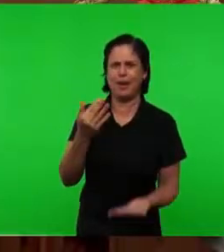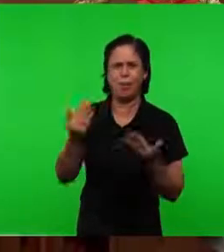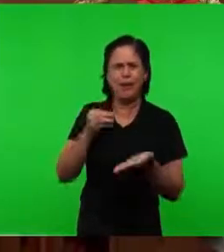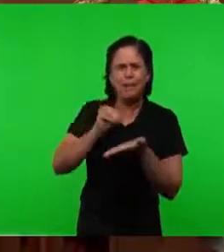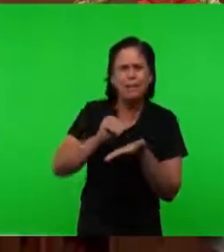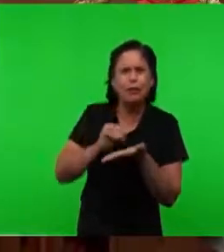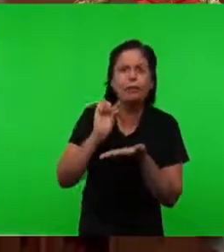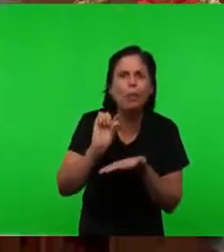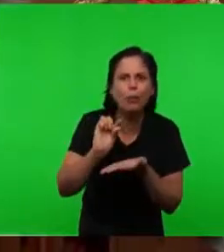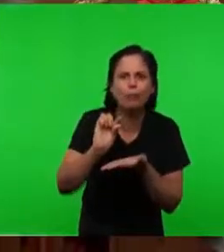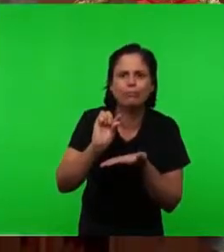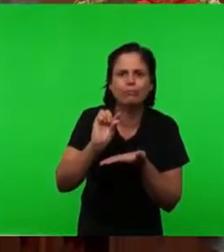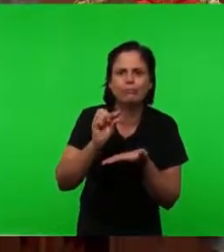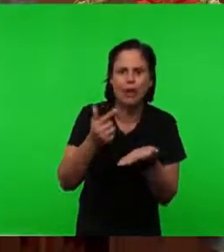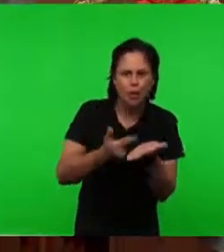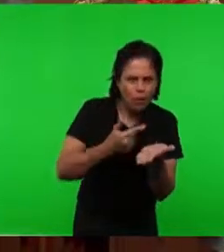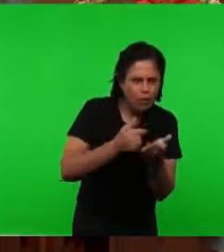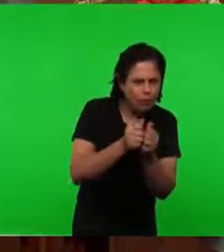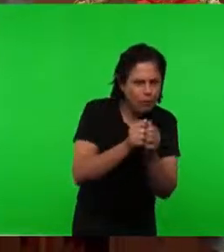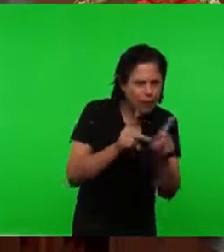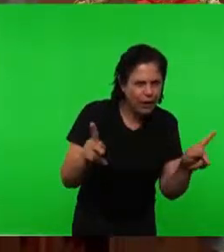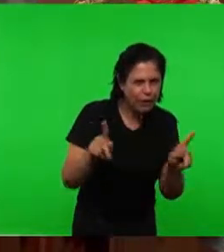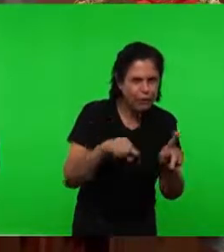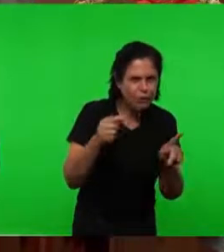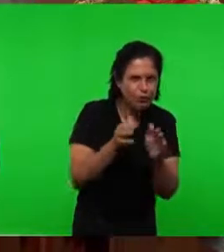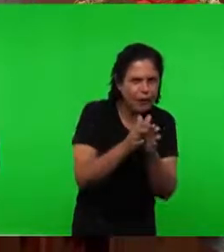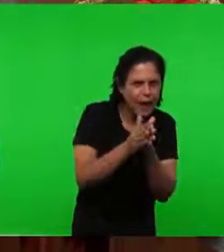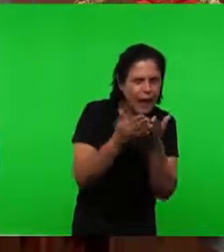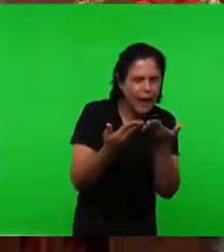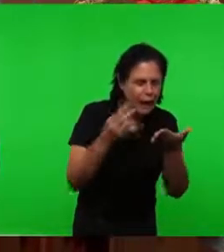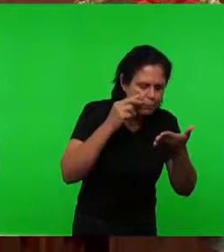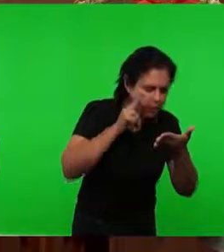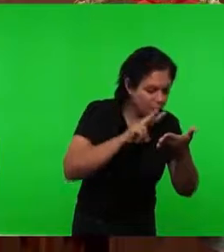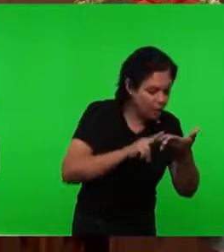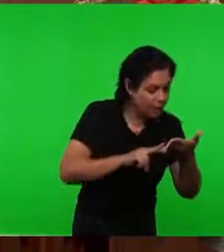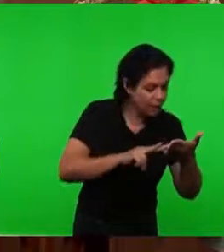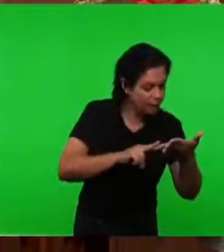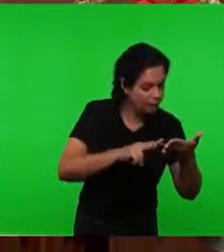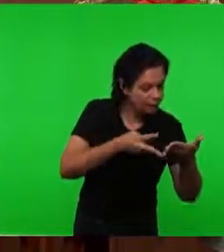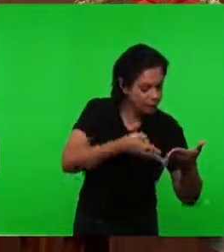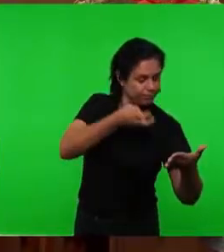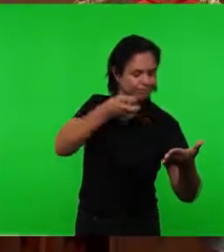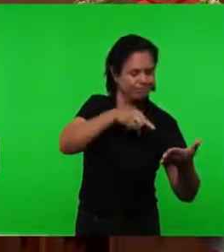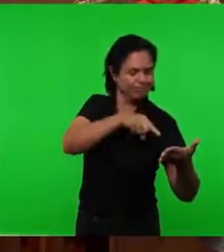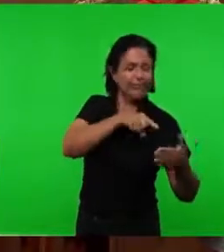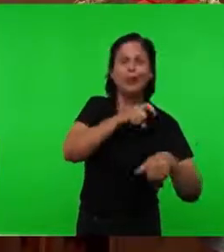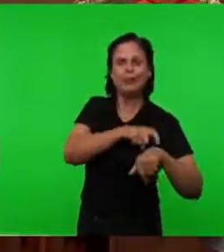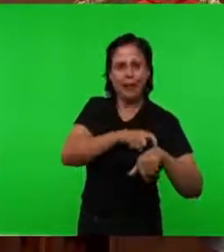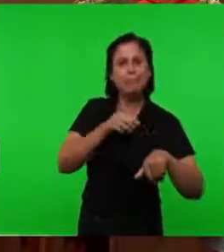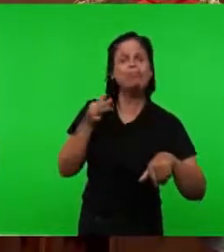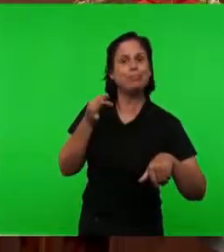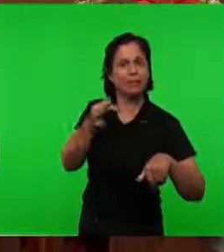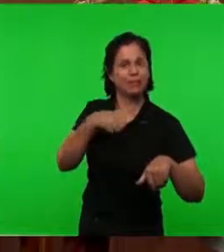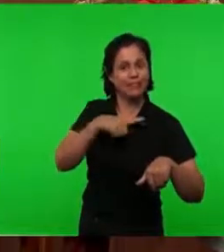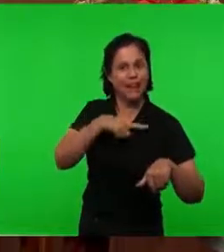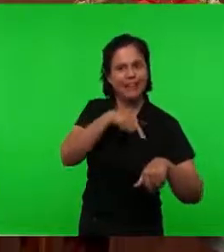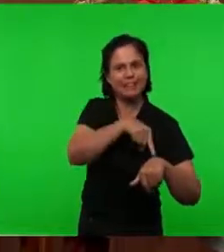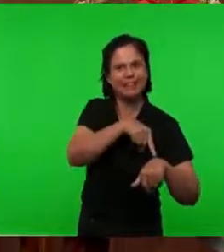do Apocalipse Nós vamos encontrar Esse tempo do breve Que está situado